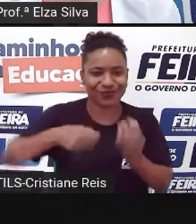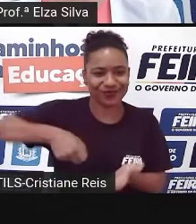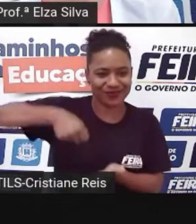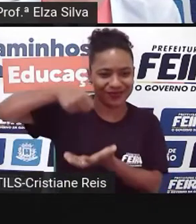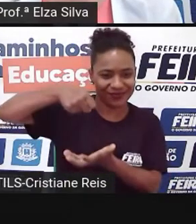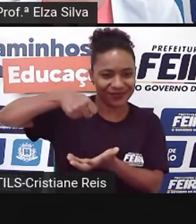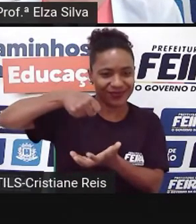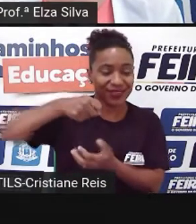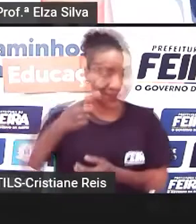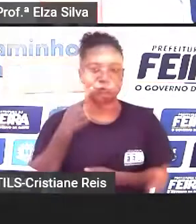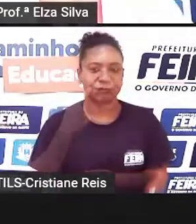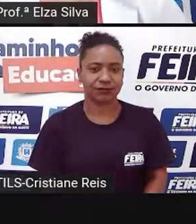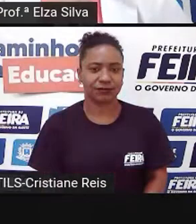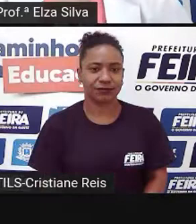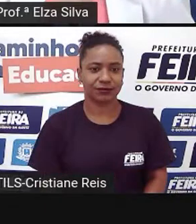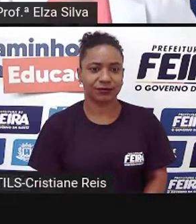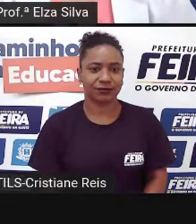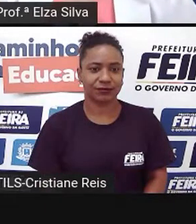escolher?